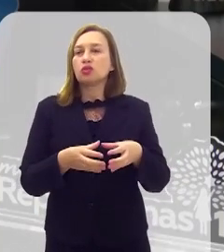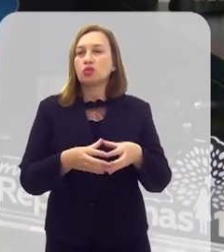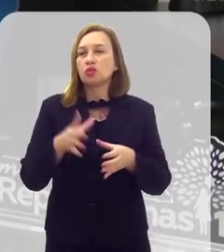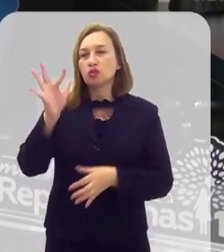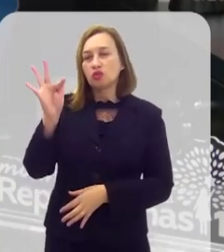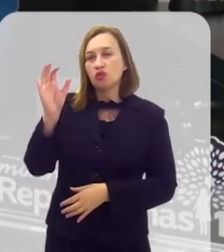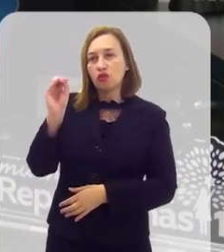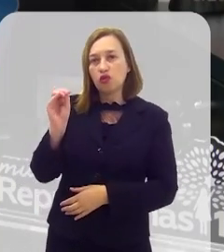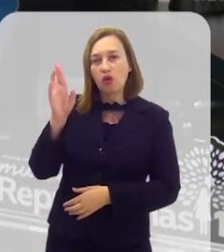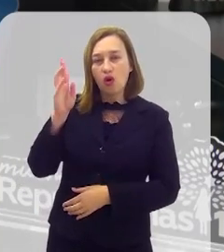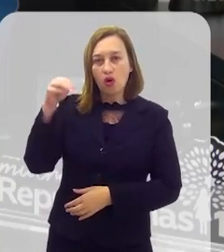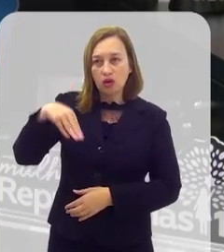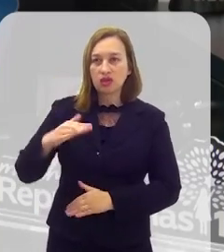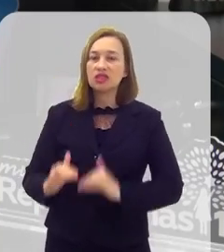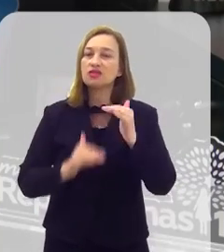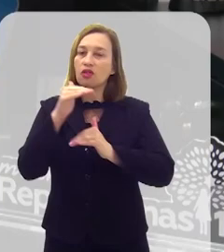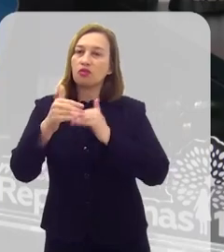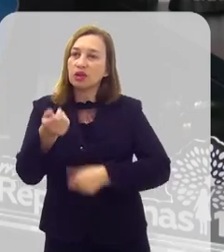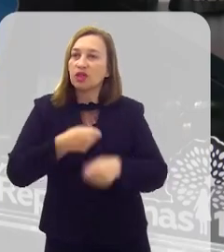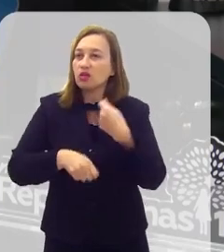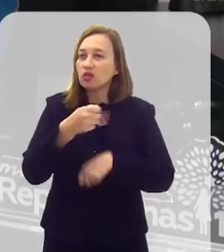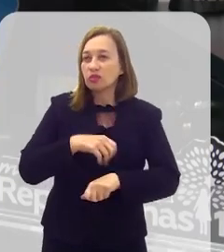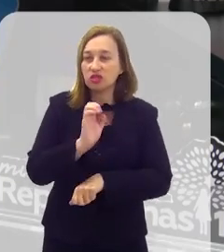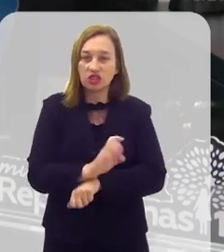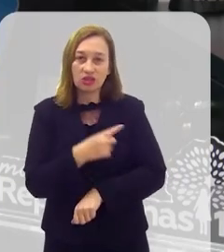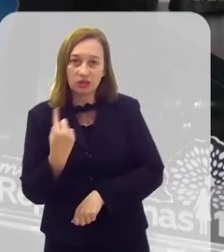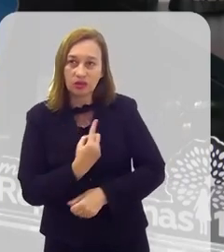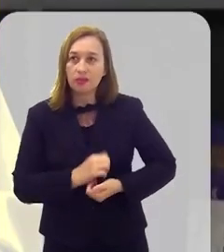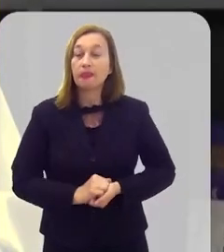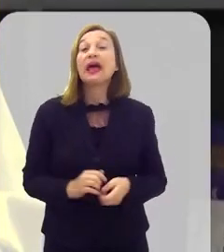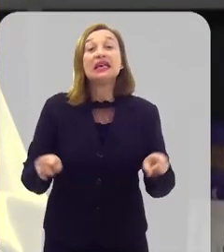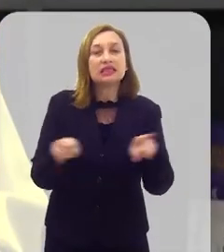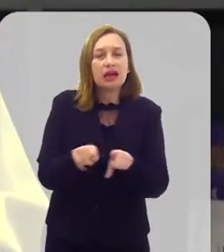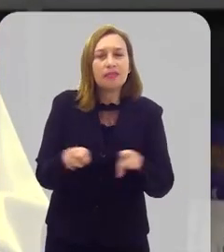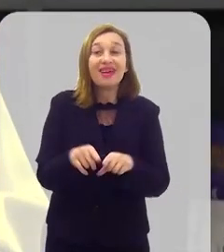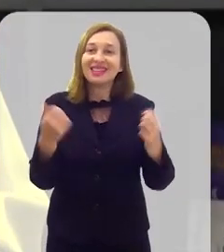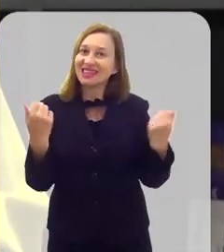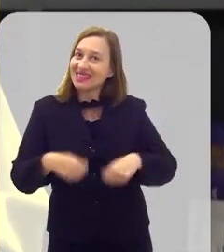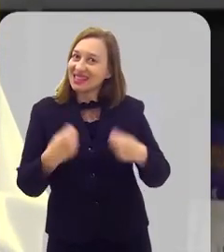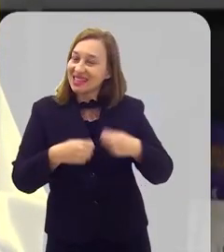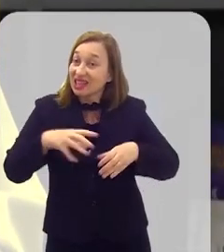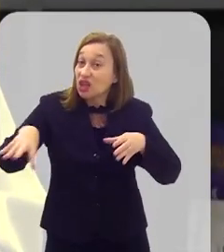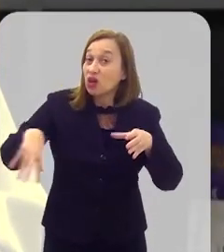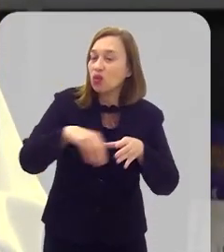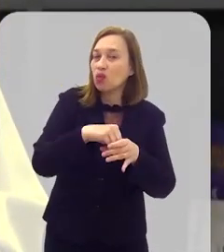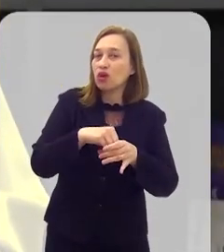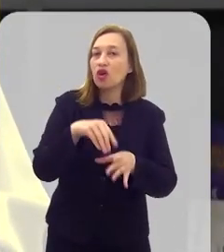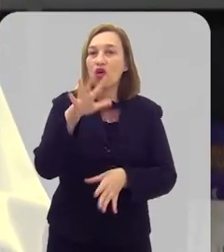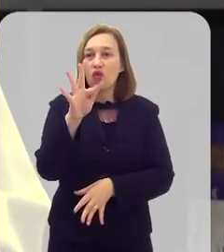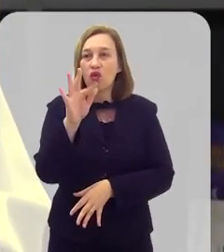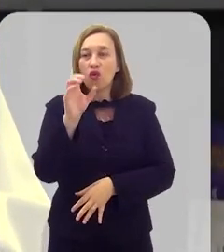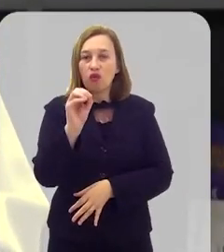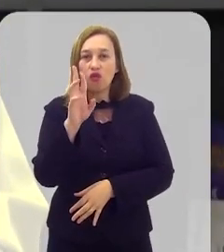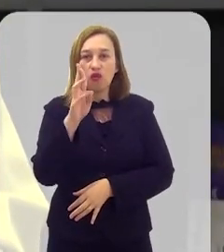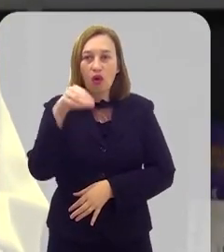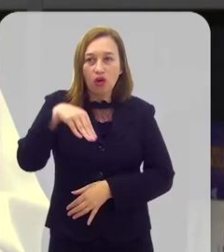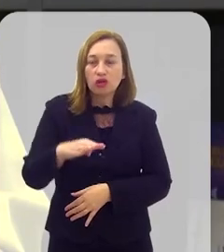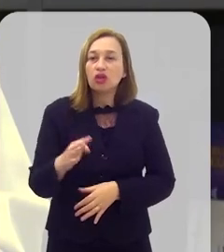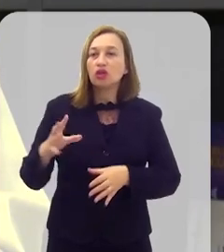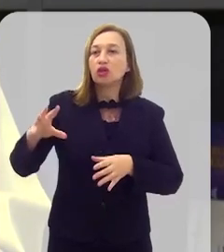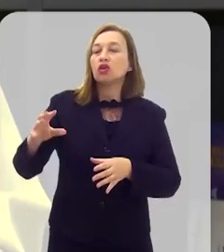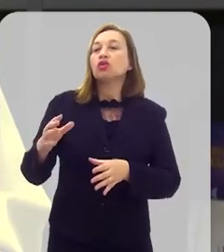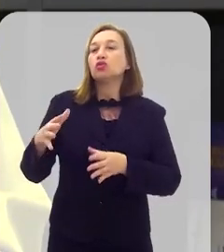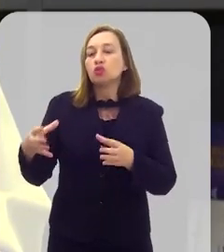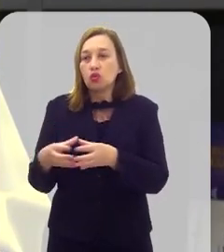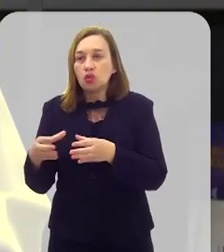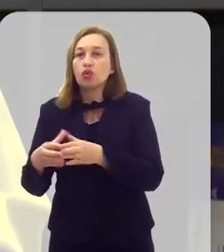do Fórum, do nosso querido Fórum de Desenvolvimento Econômico do nosso Estado. E também a necessidade de incluir o Fórum no grupo